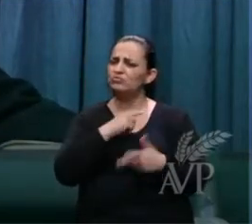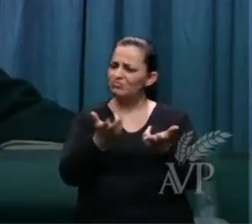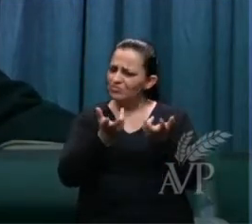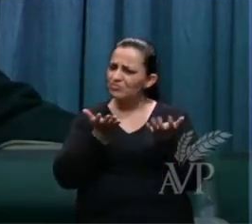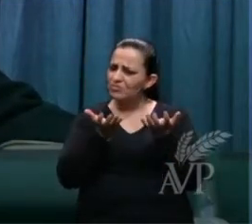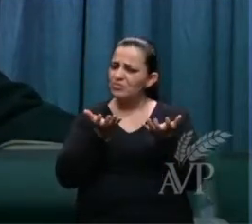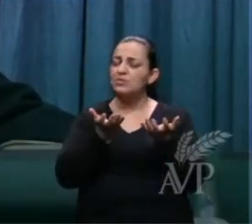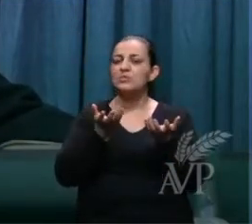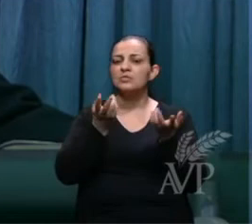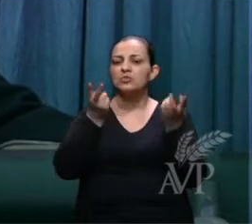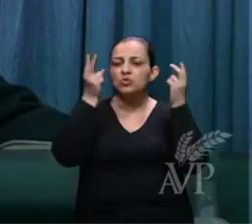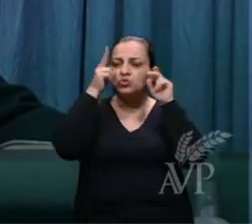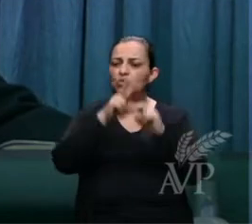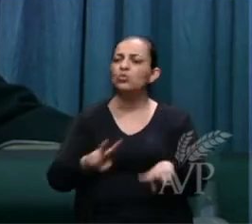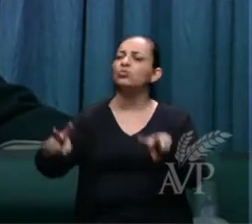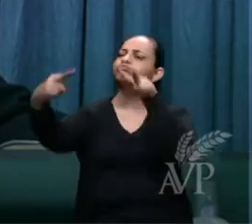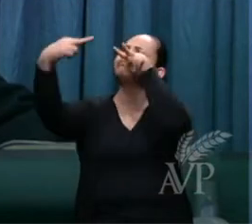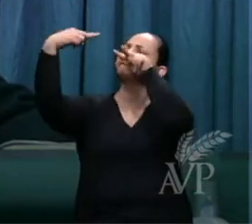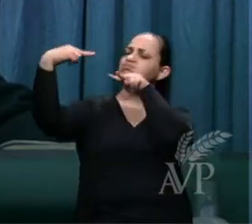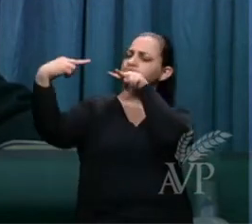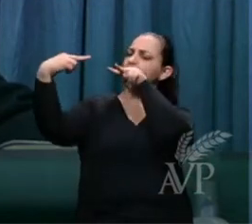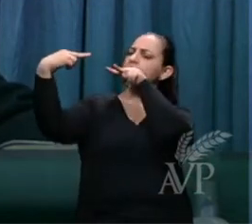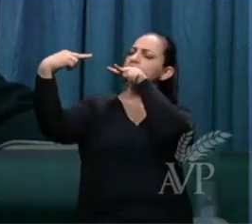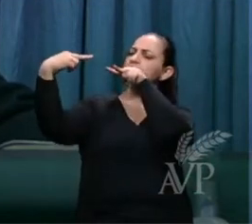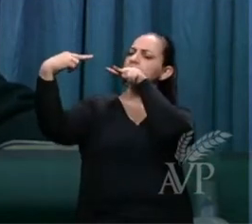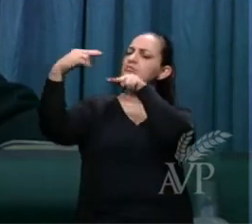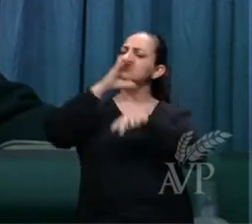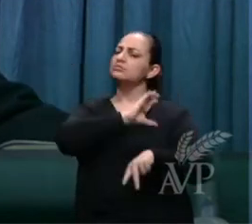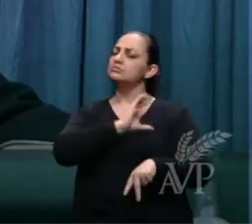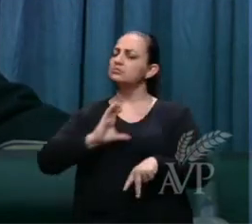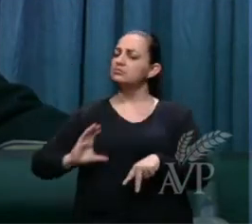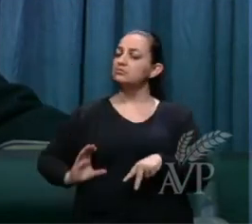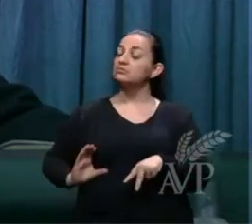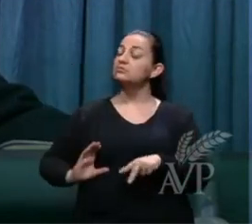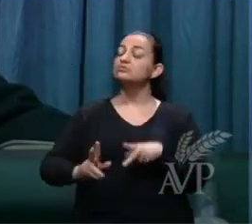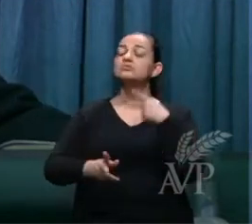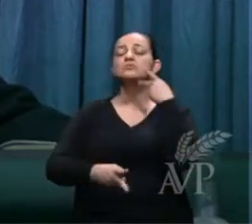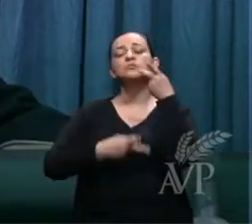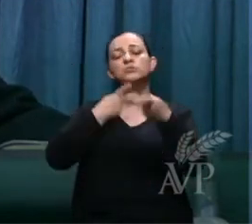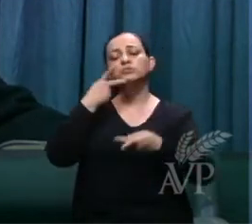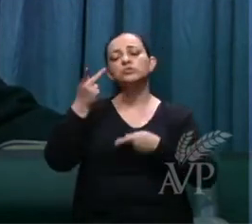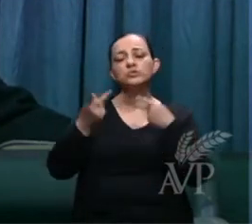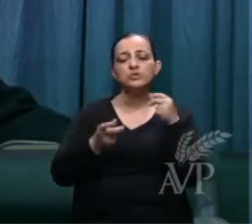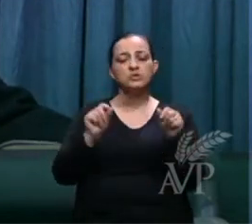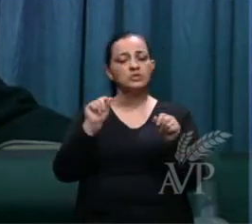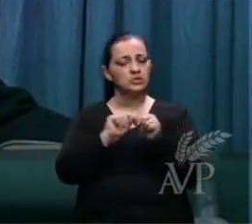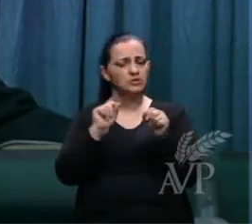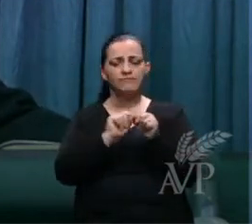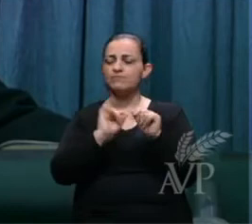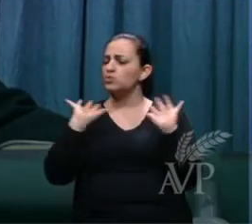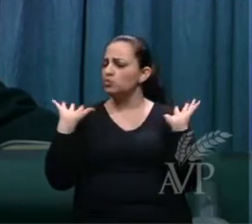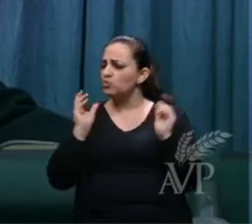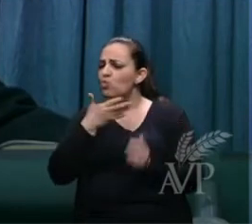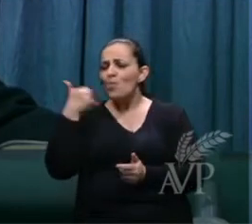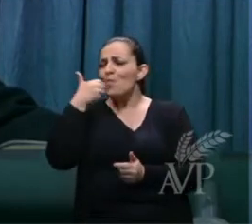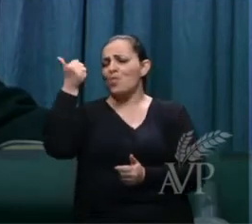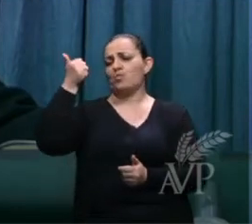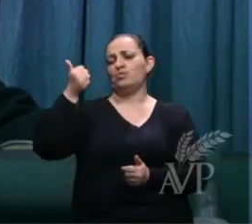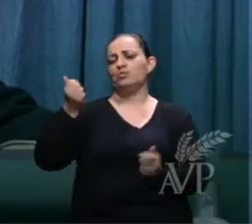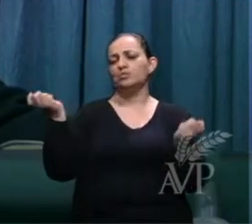é olhar nos olhos de Cristo e dizer, eu fiz o melhor que eu podia fazer.